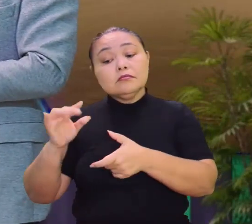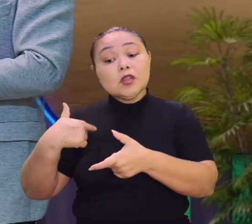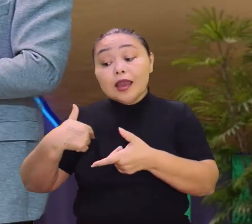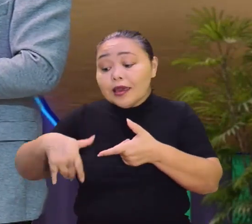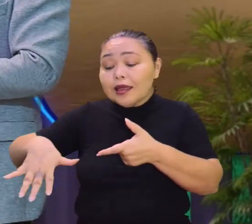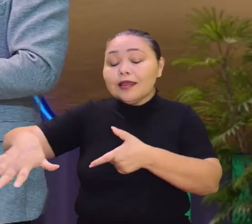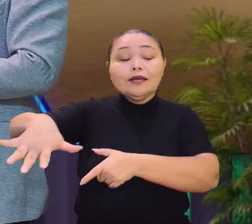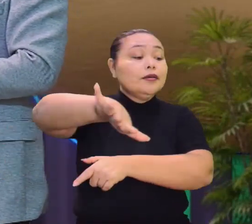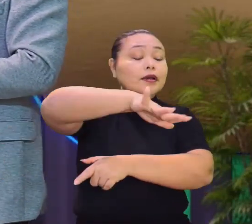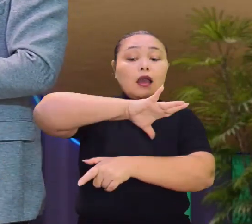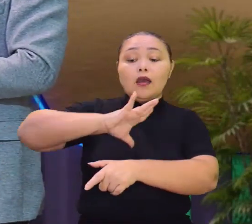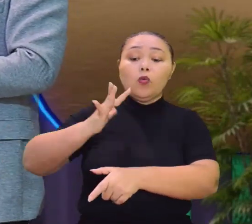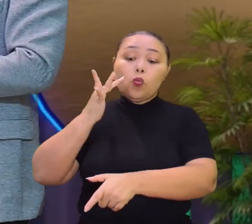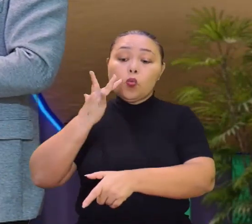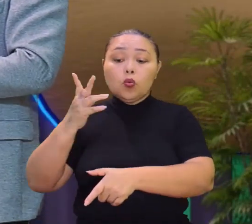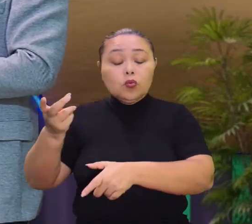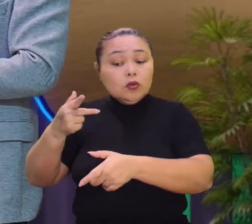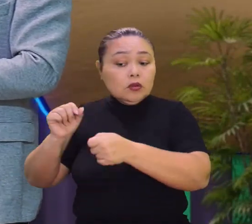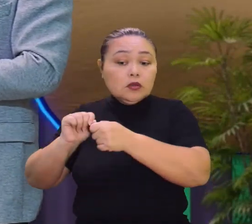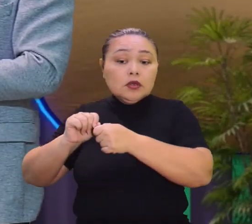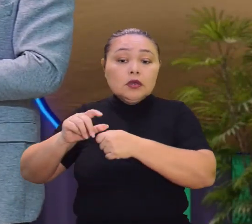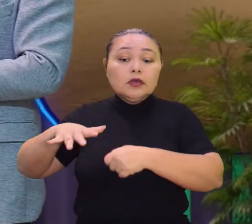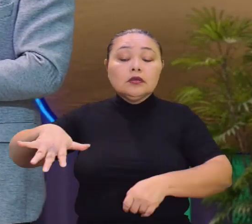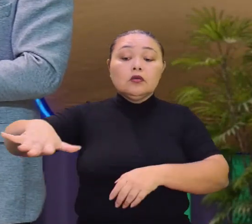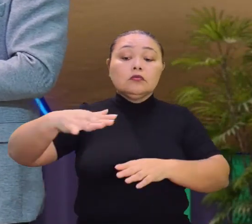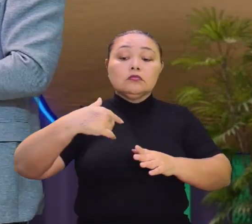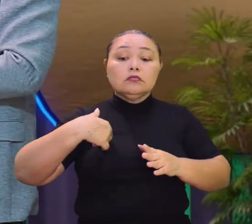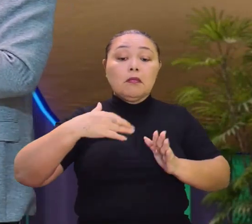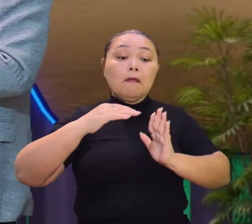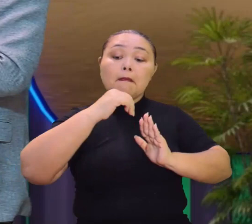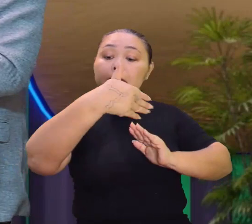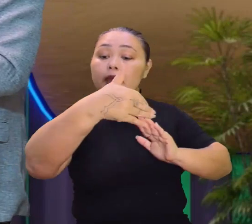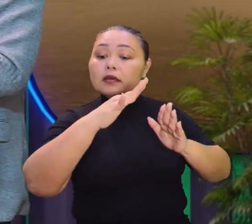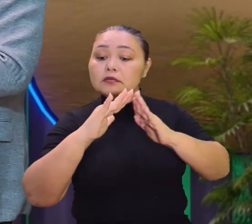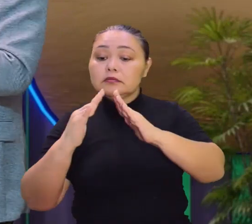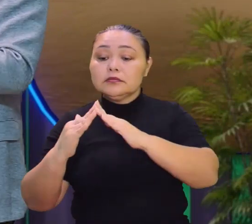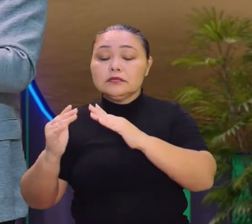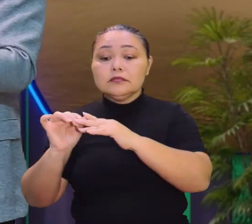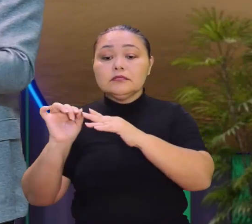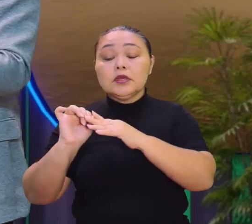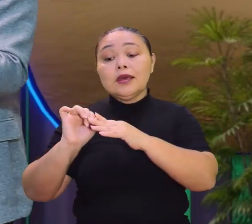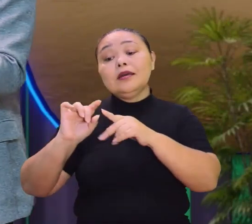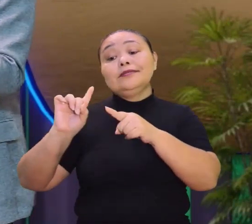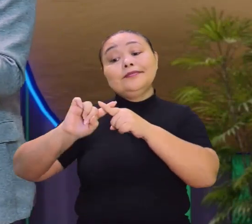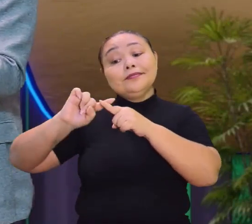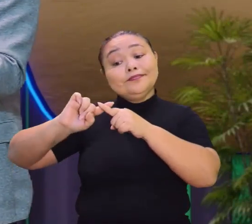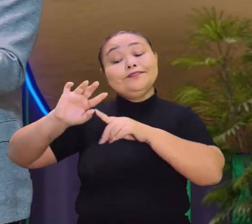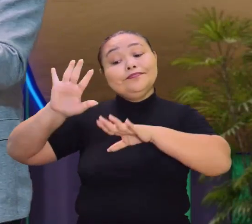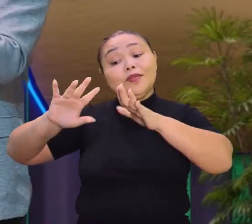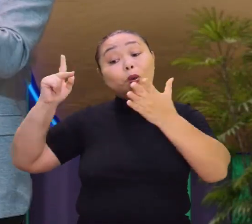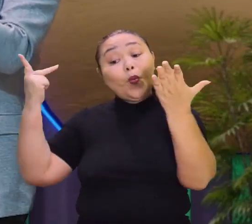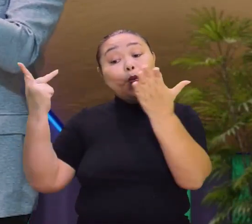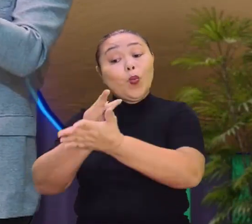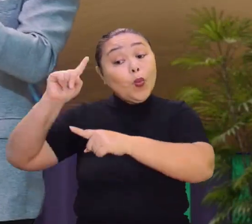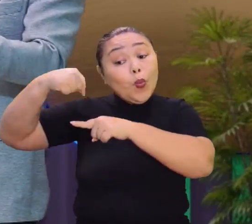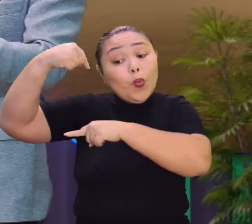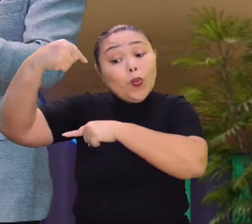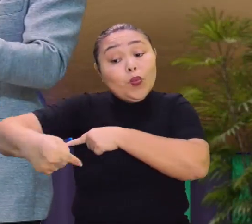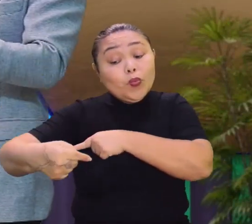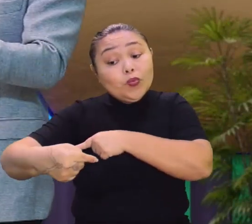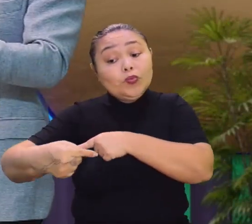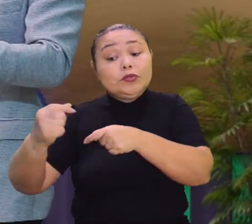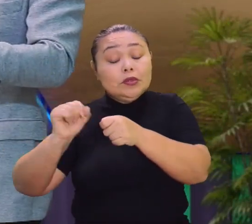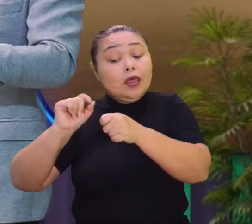do ouro que é retirado. Com certeza. Ele vai ter, às vezes, muitas vezes, a consequência daquela